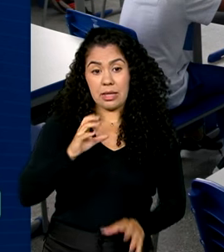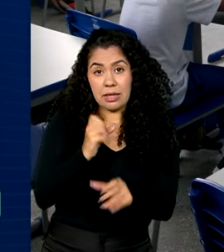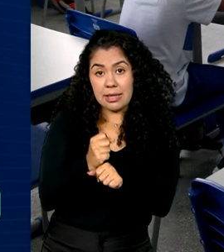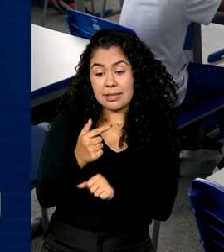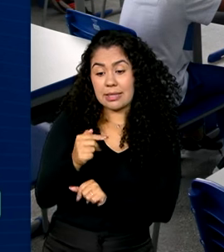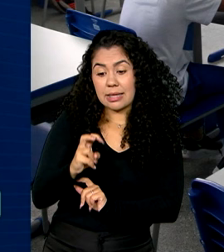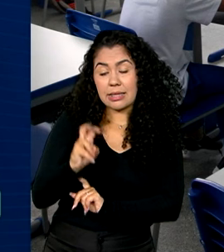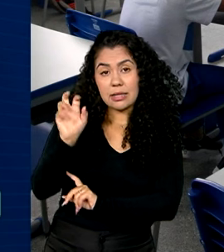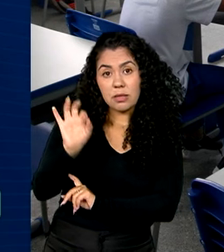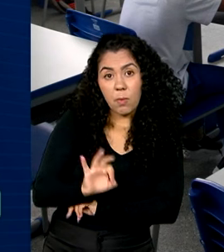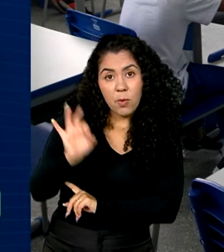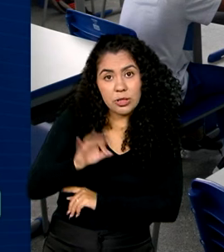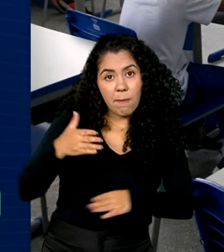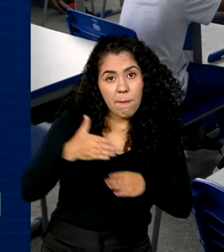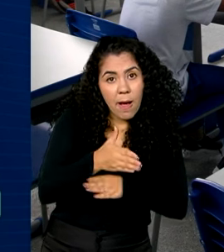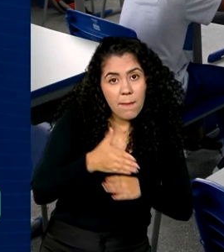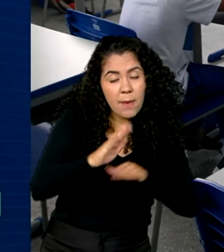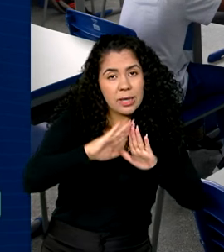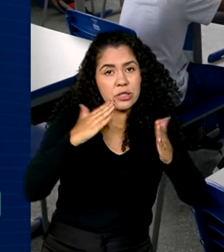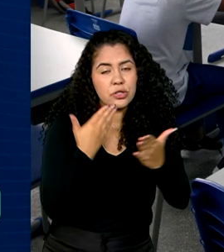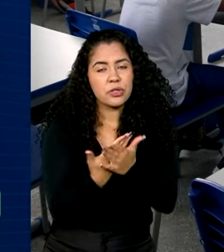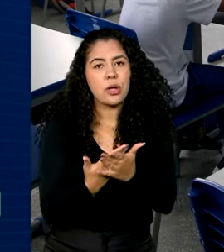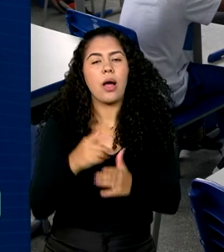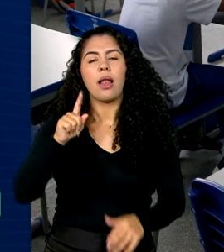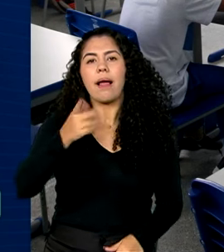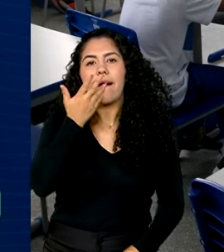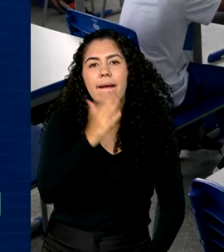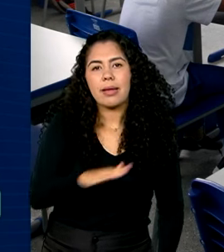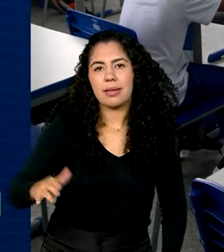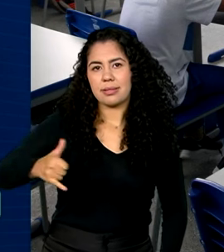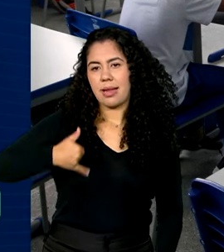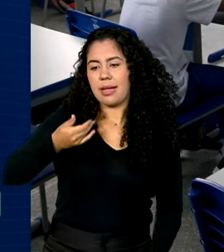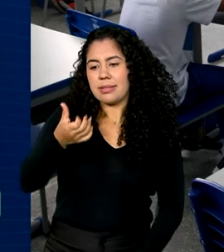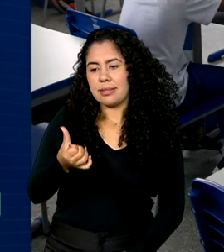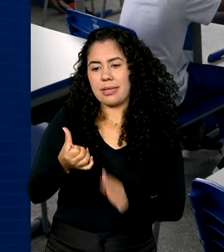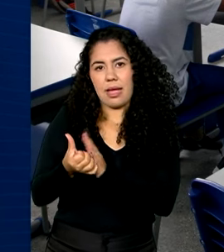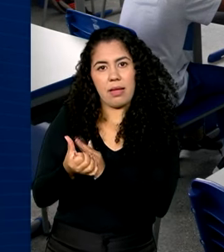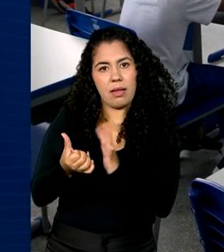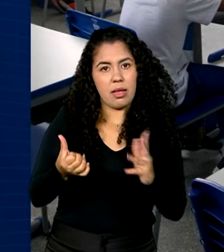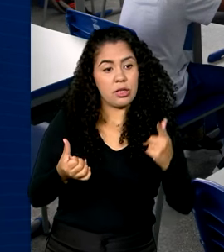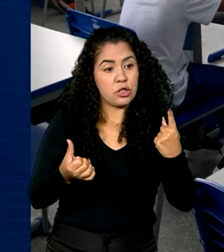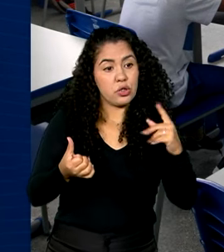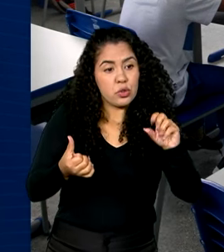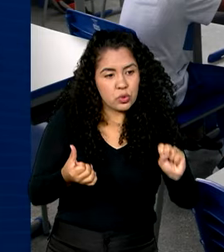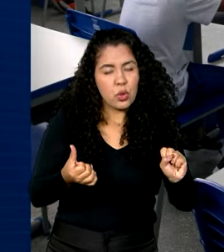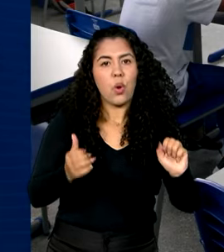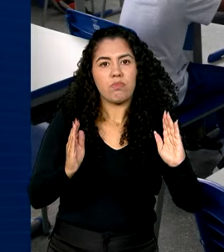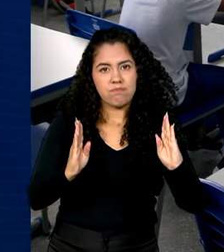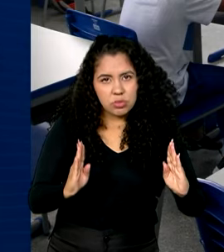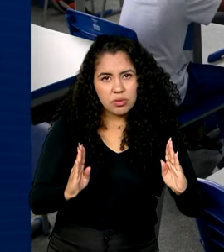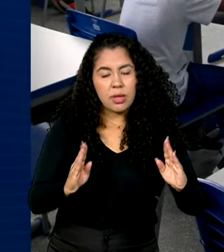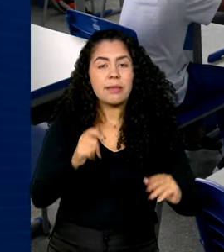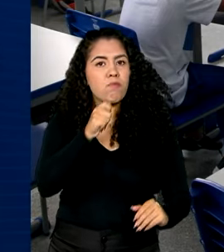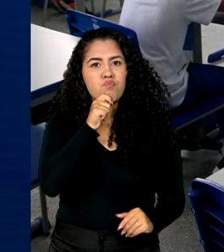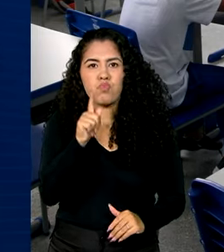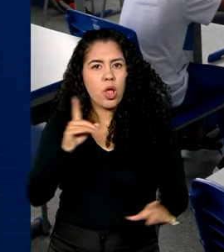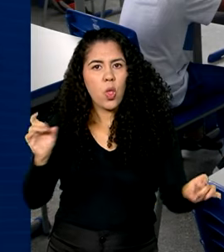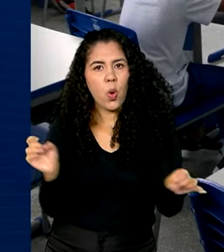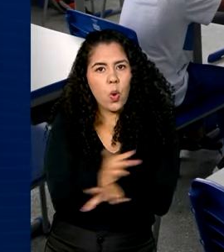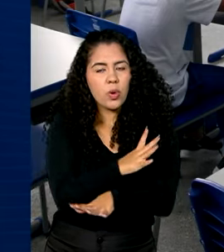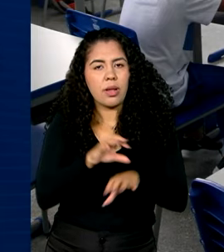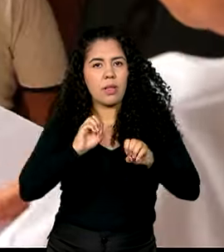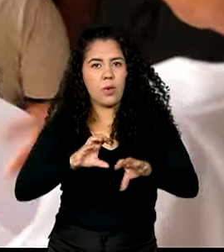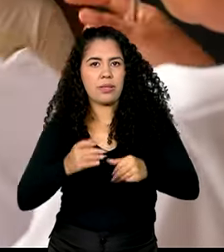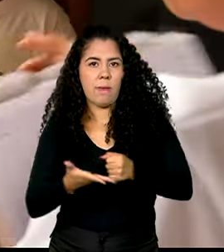% para pessoas de 6 a 18 anos incompletos e que não tenham concluído a educação